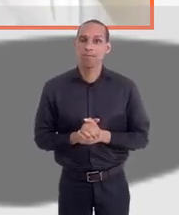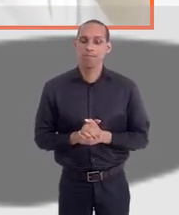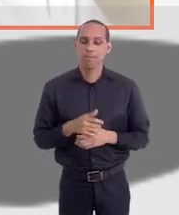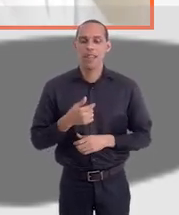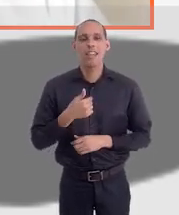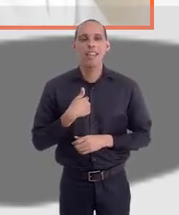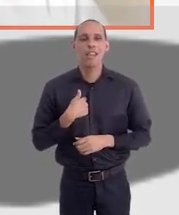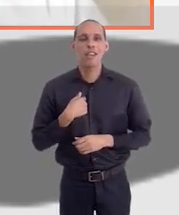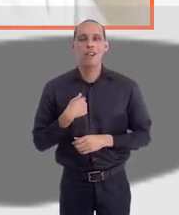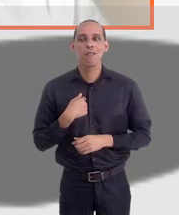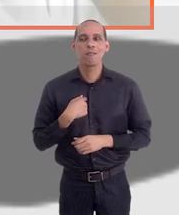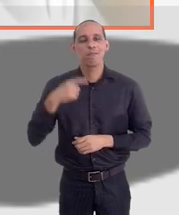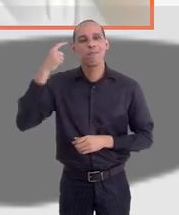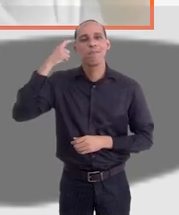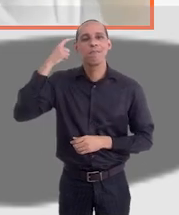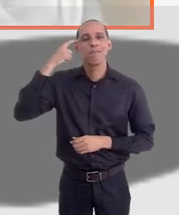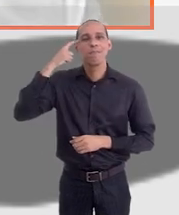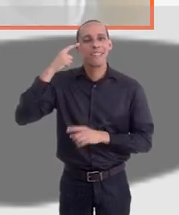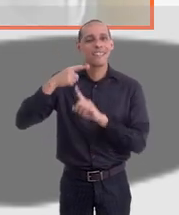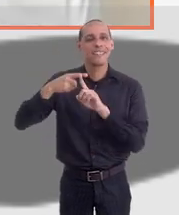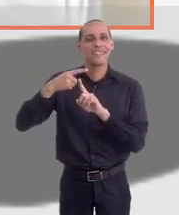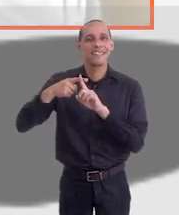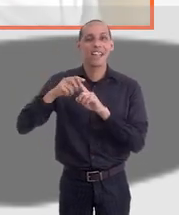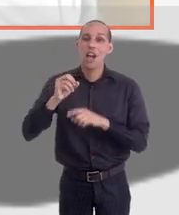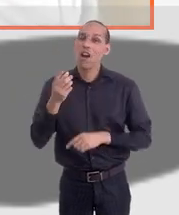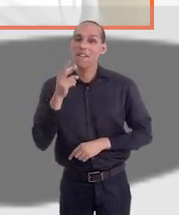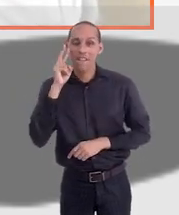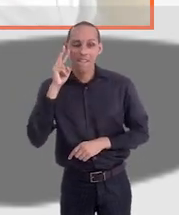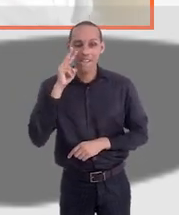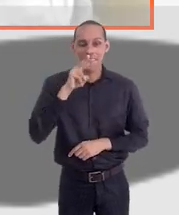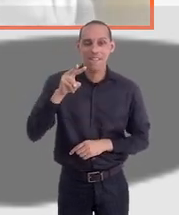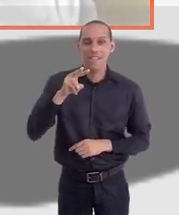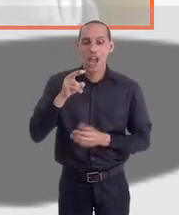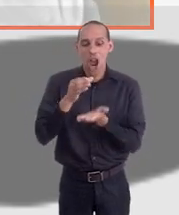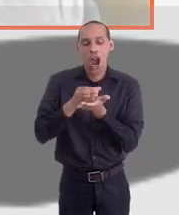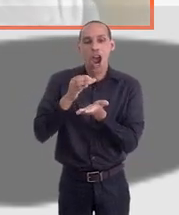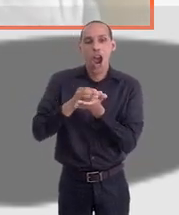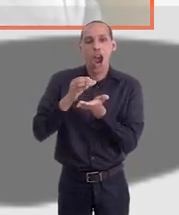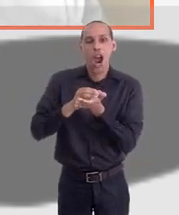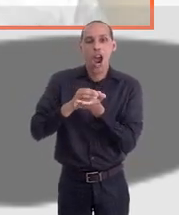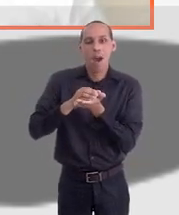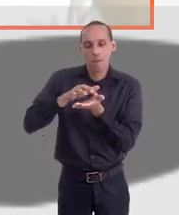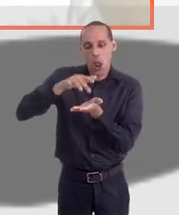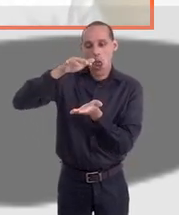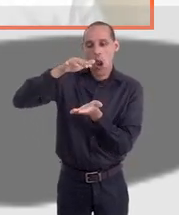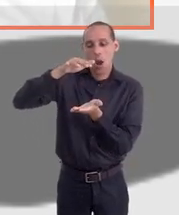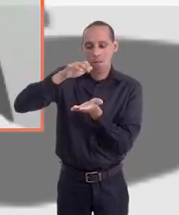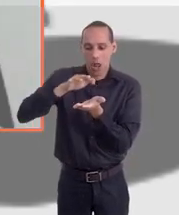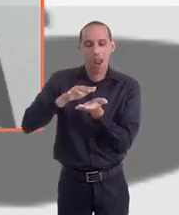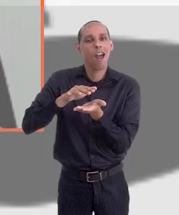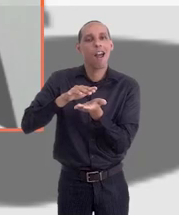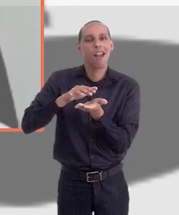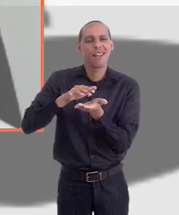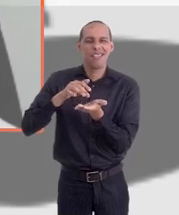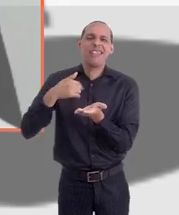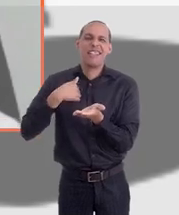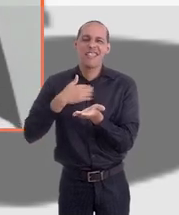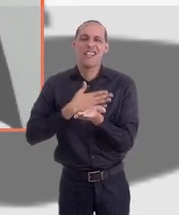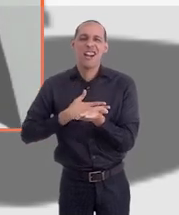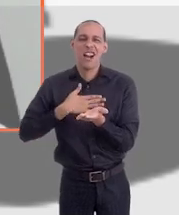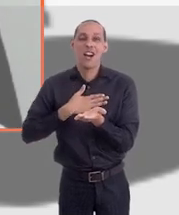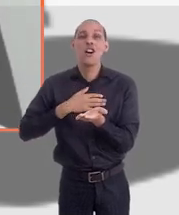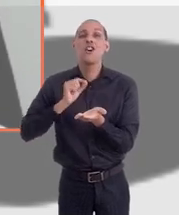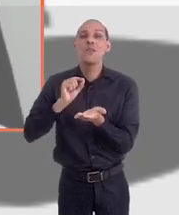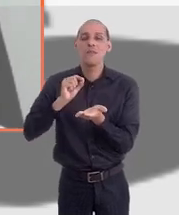Eu sou uma pessoa muito otimista, né? Na vida, ou você vê as coisas, que o copo está meio cheio ou meio vazio. Eu sempre gosto de